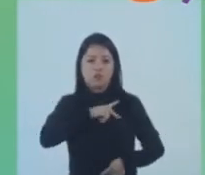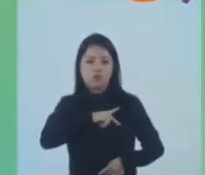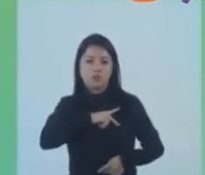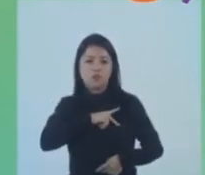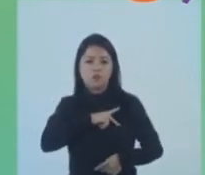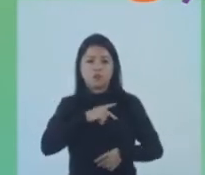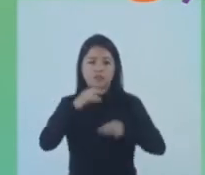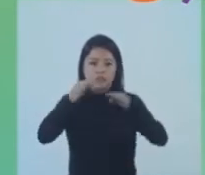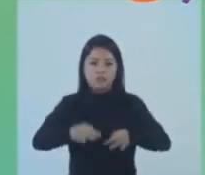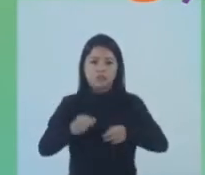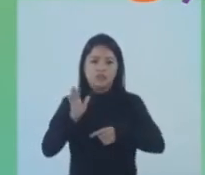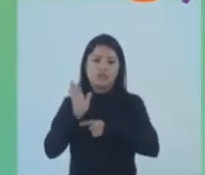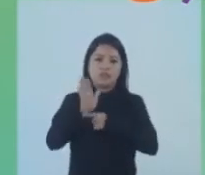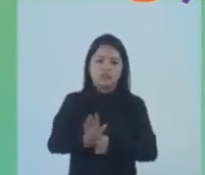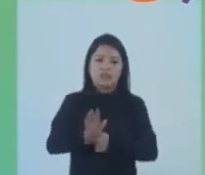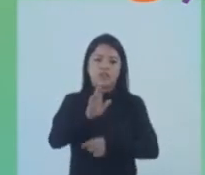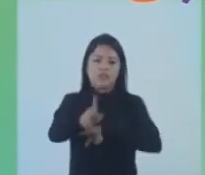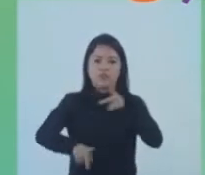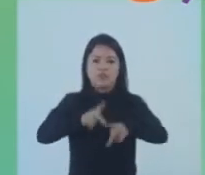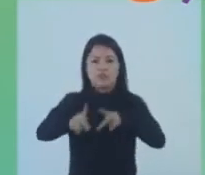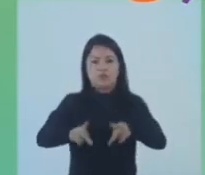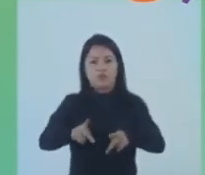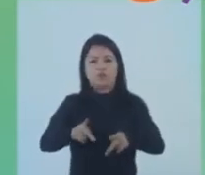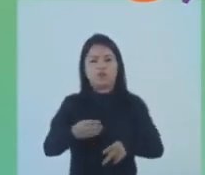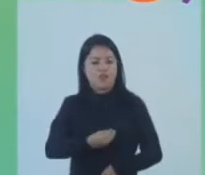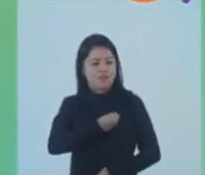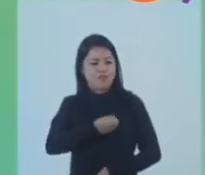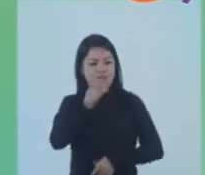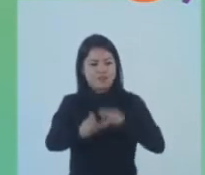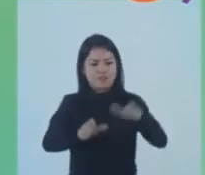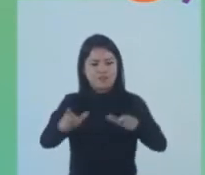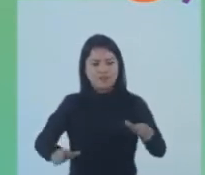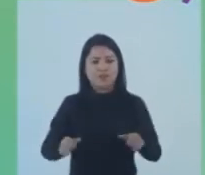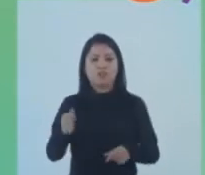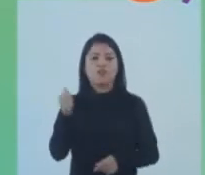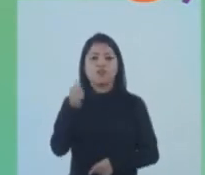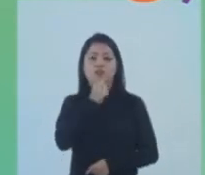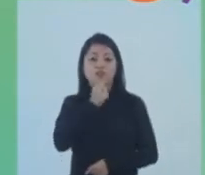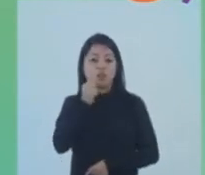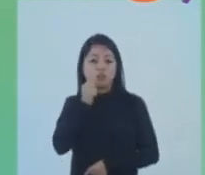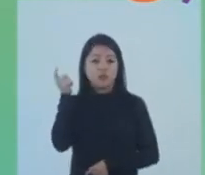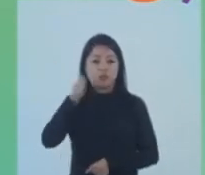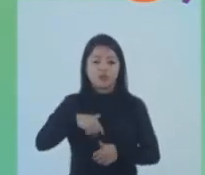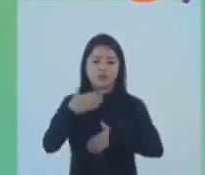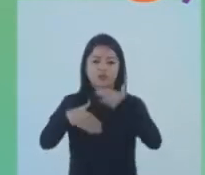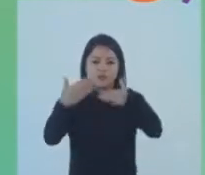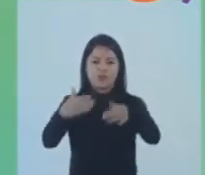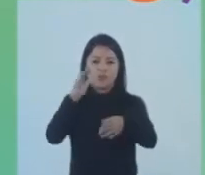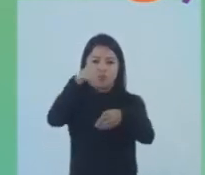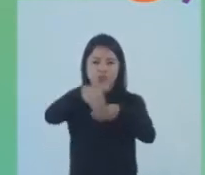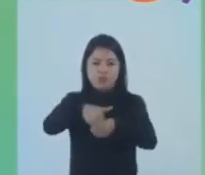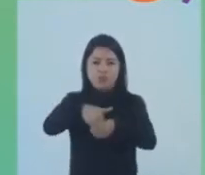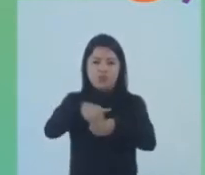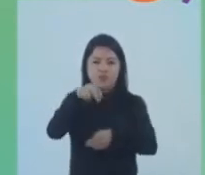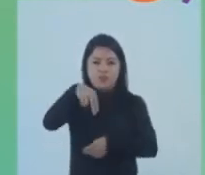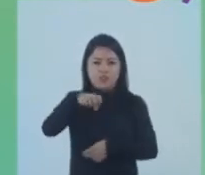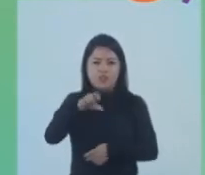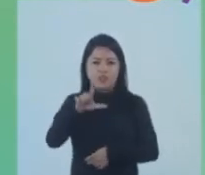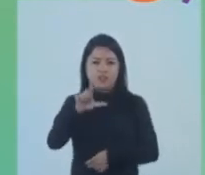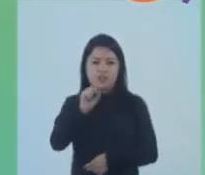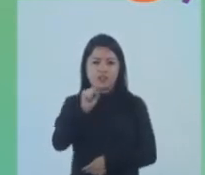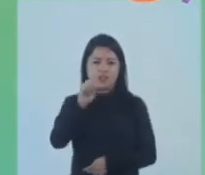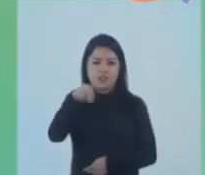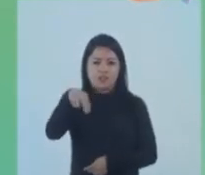públicas justas, que ampliem a melhoria da vida do povo macapaense. Para Macapá continuar avançando, vote Nelson Souza,